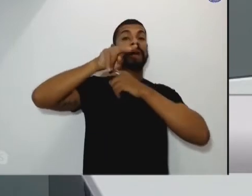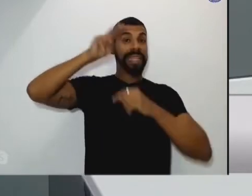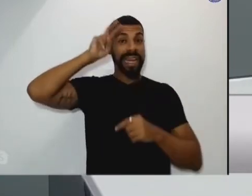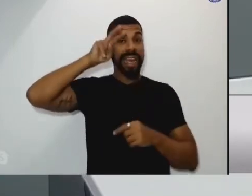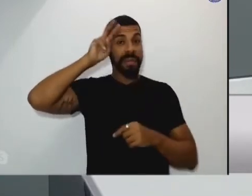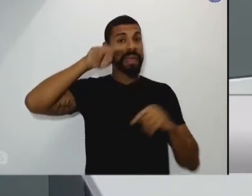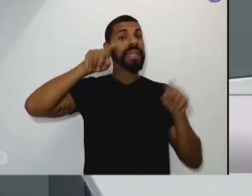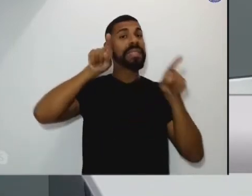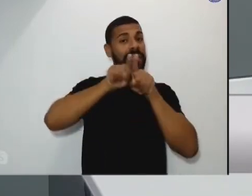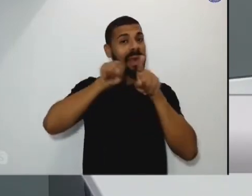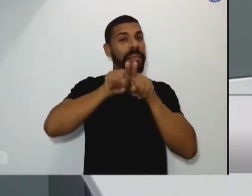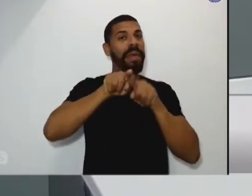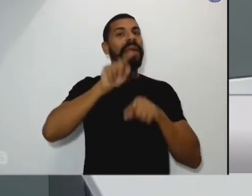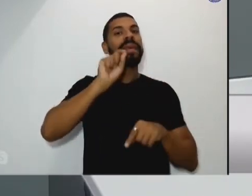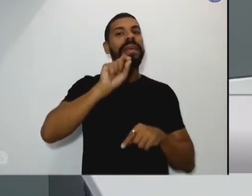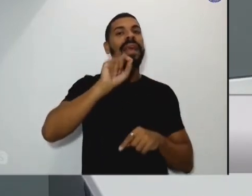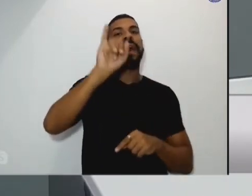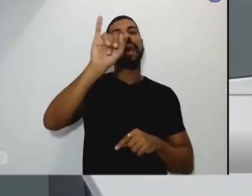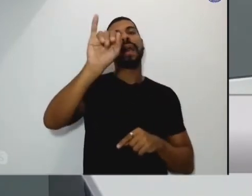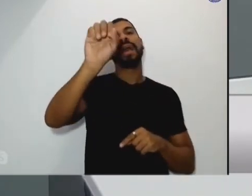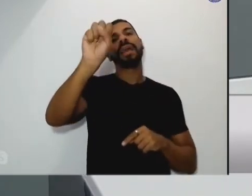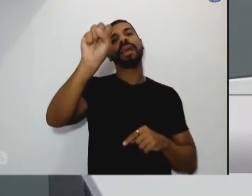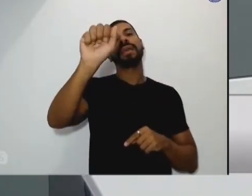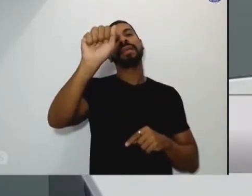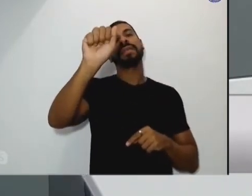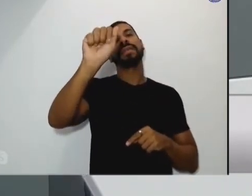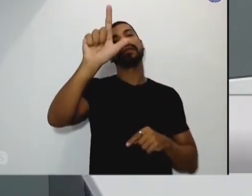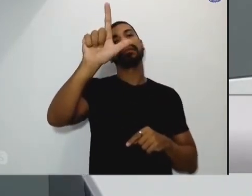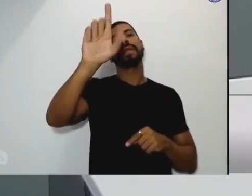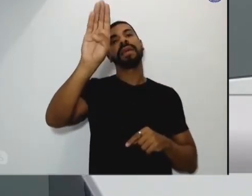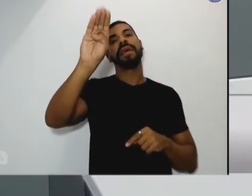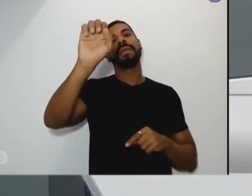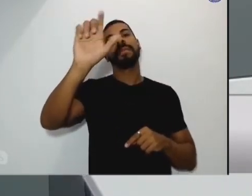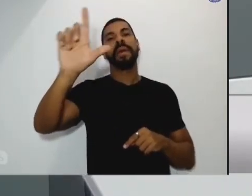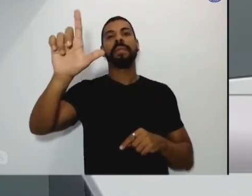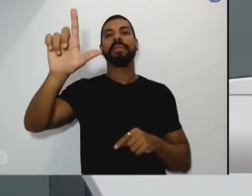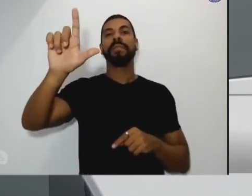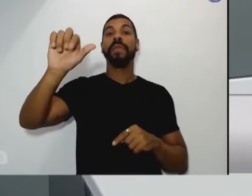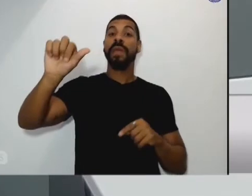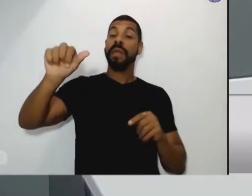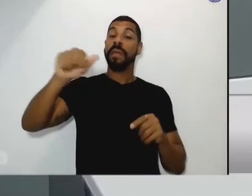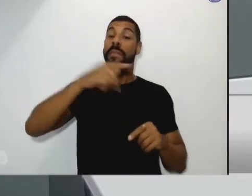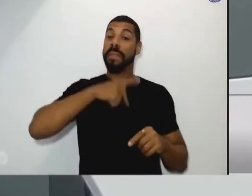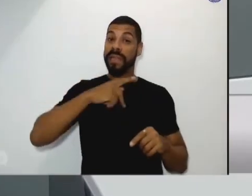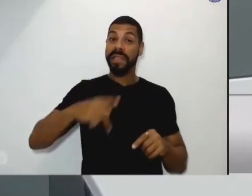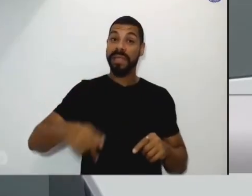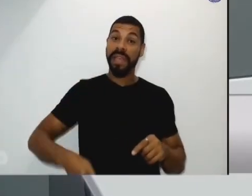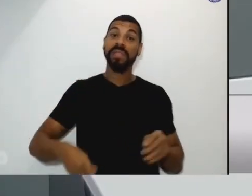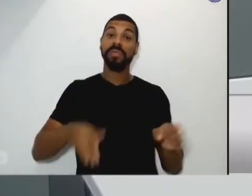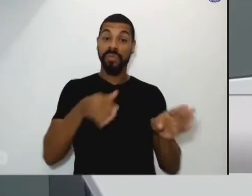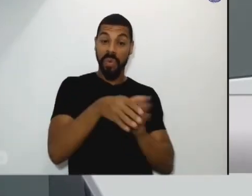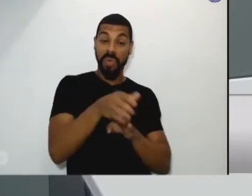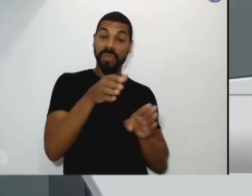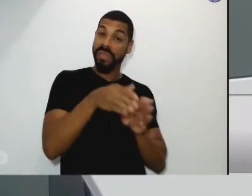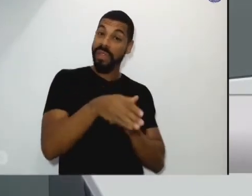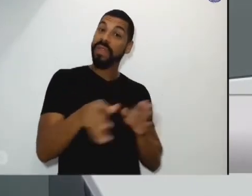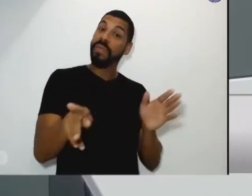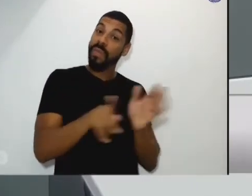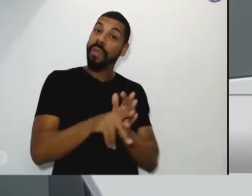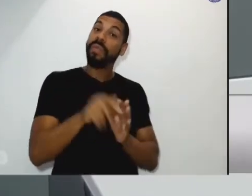parabenizar a Isabel Conte que está aqui porque ela foi presidente do conselho da mulher então as mulheres que estejam